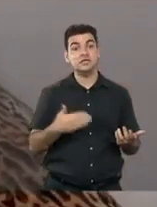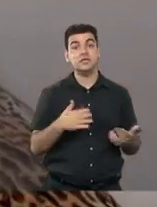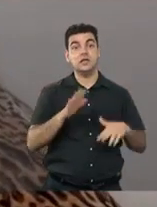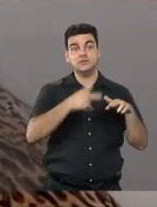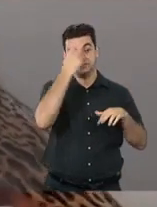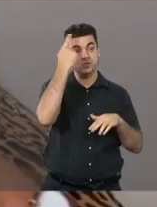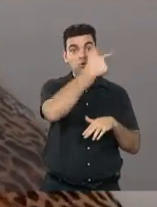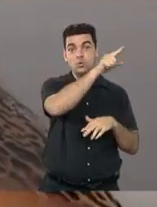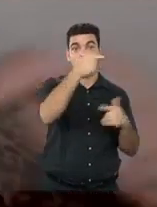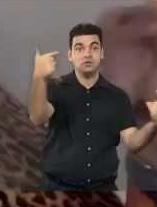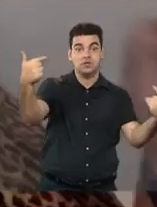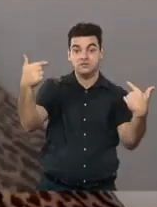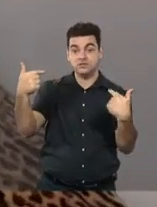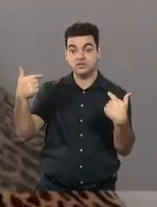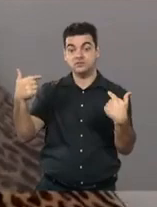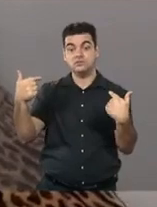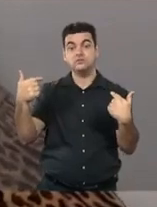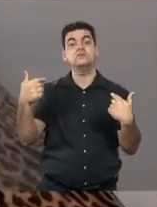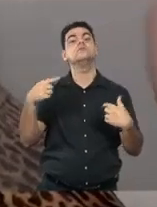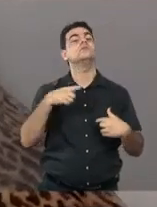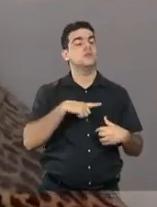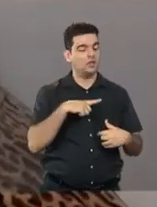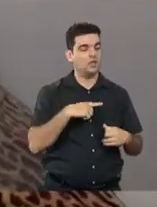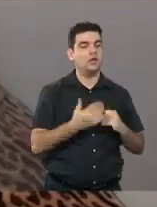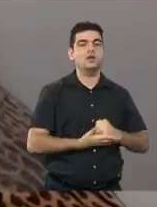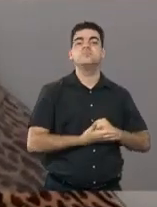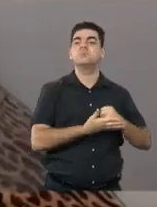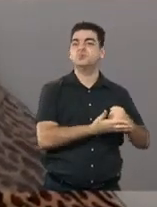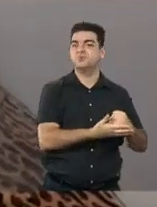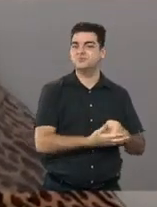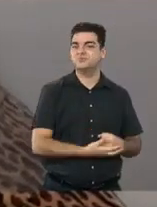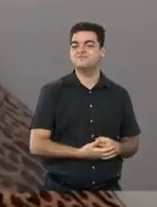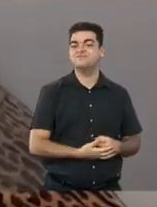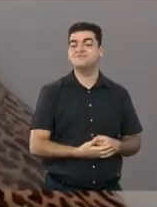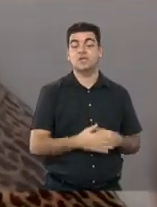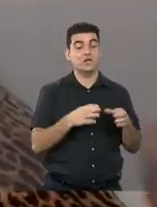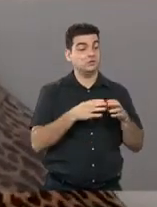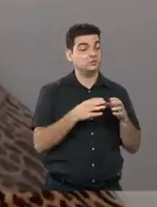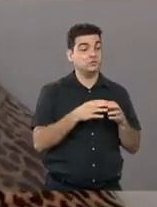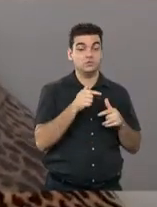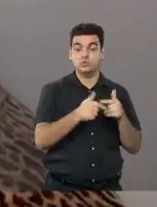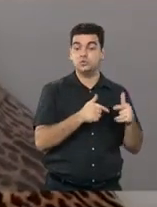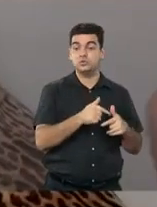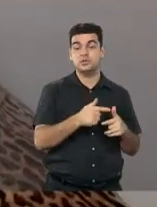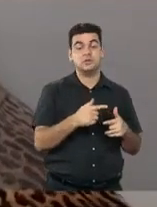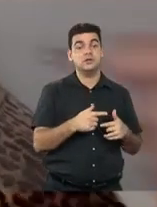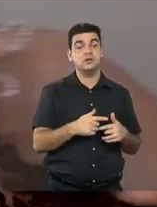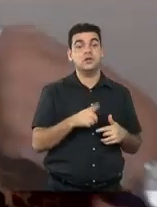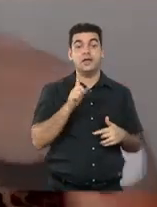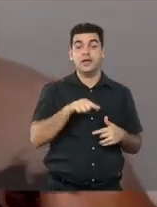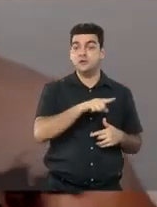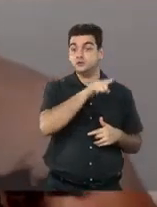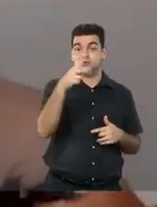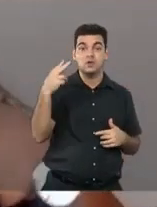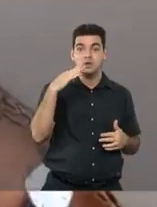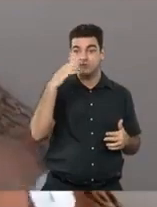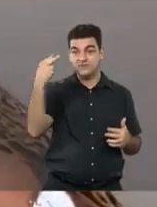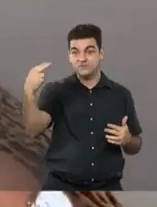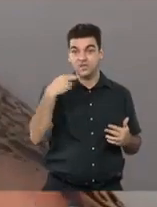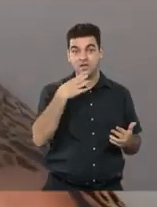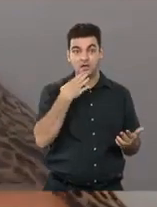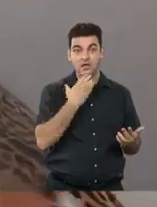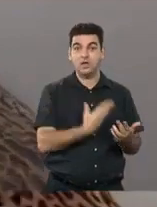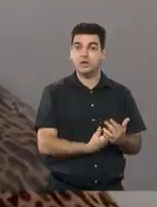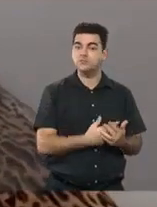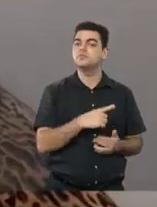medo, porque ele sabe que a empresa tá amparando as pessoas que trabalham com ela, é impressionante, como a gente já teve, depois